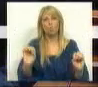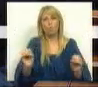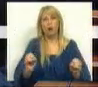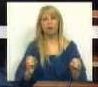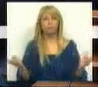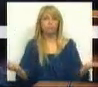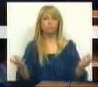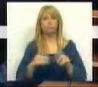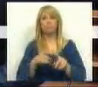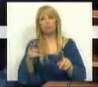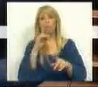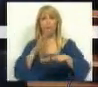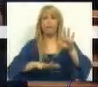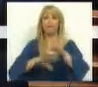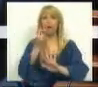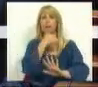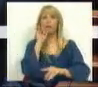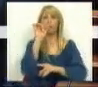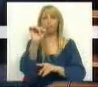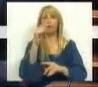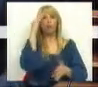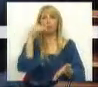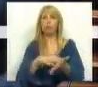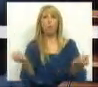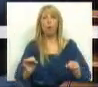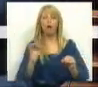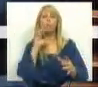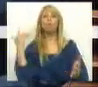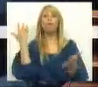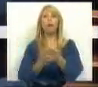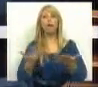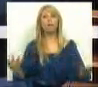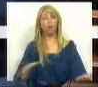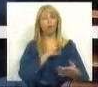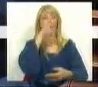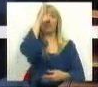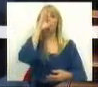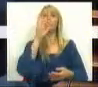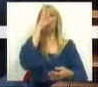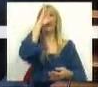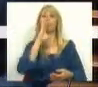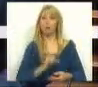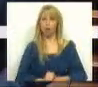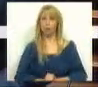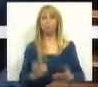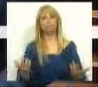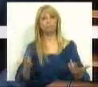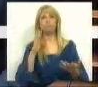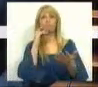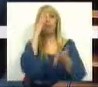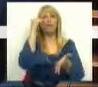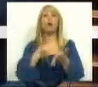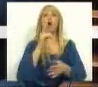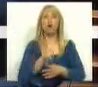receita não está a dar resultados. Porque até o momento o resultado da sua receita, Sr. Primeiro-Ministro, é mais desemprego,